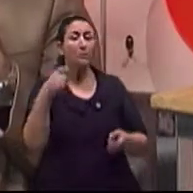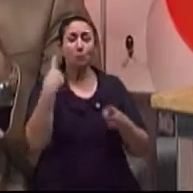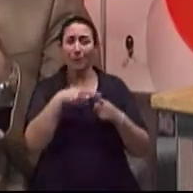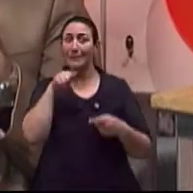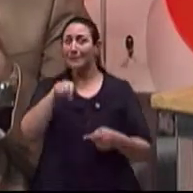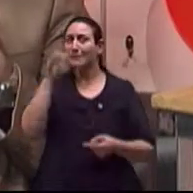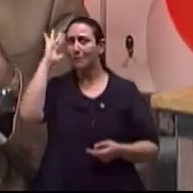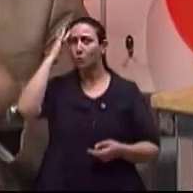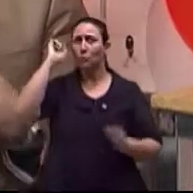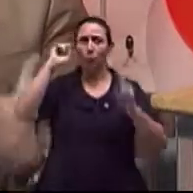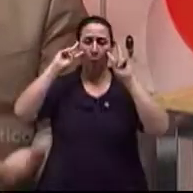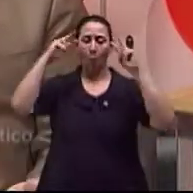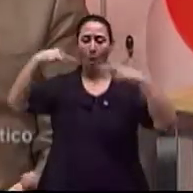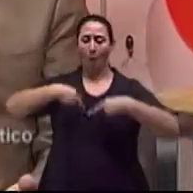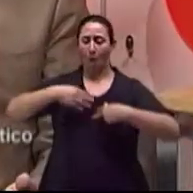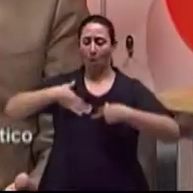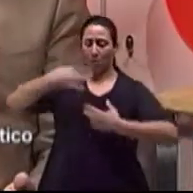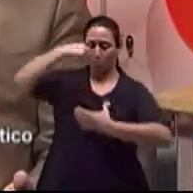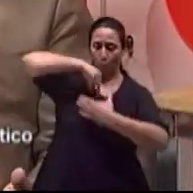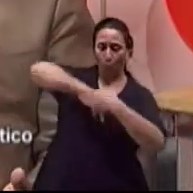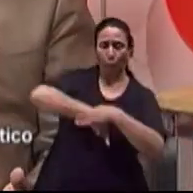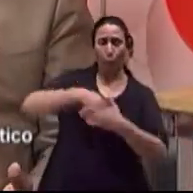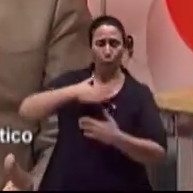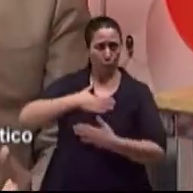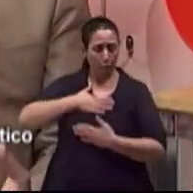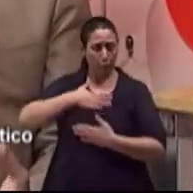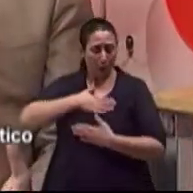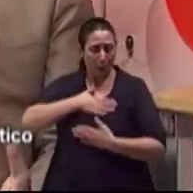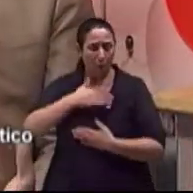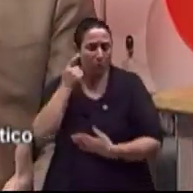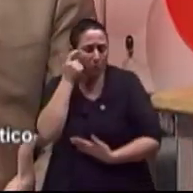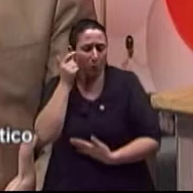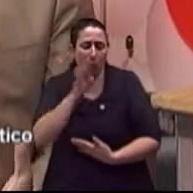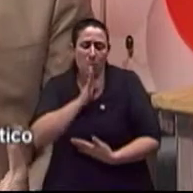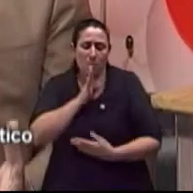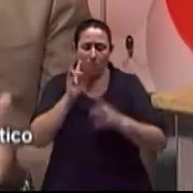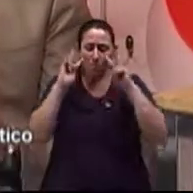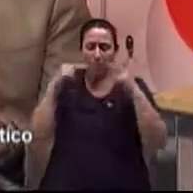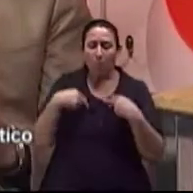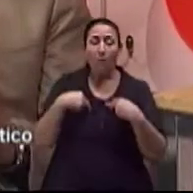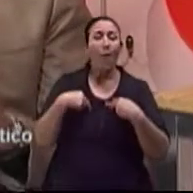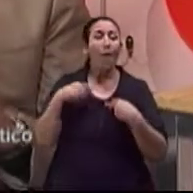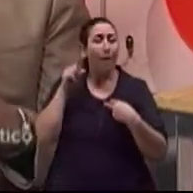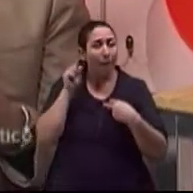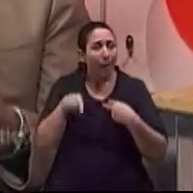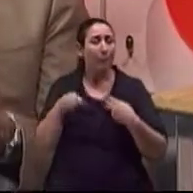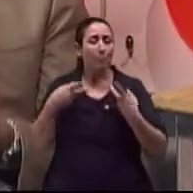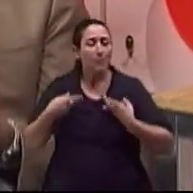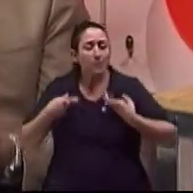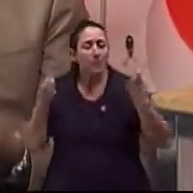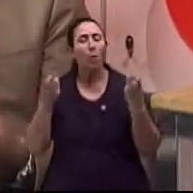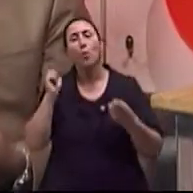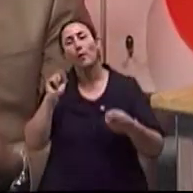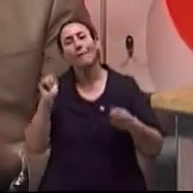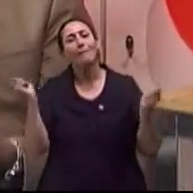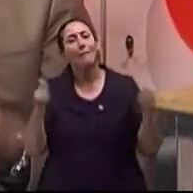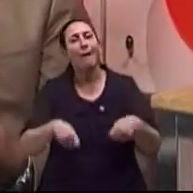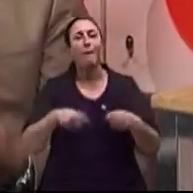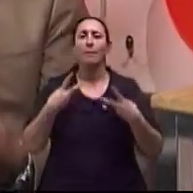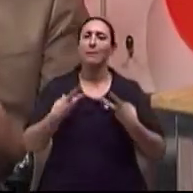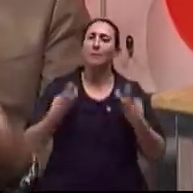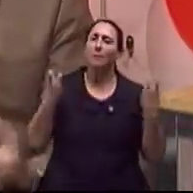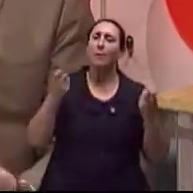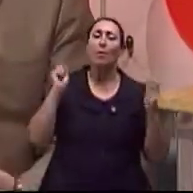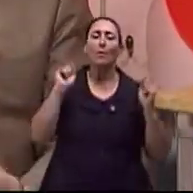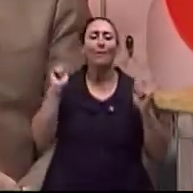mais profundo do ser humano Que se dá através do autoconhecimento Ele faz com que nós, de alguma maneira, possamos perceber Possamos